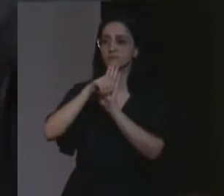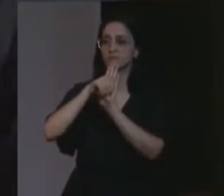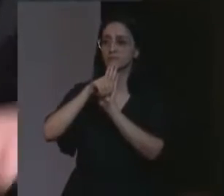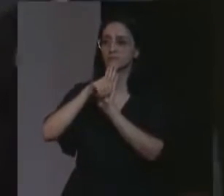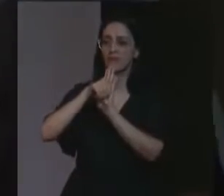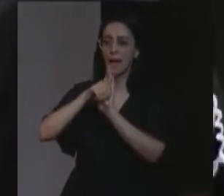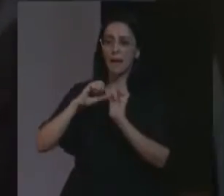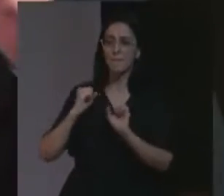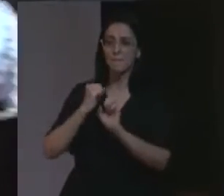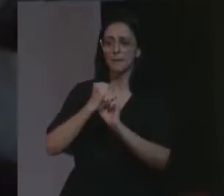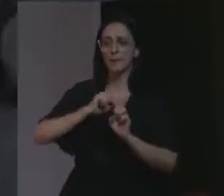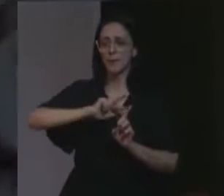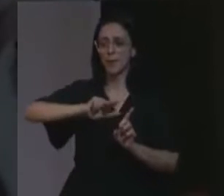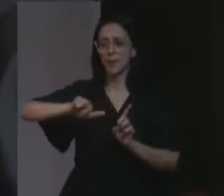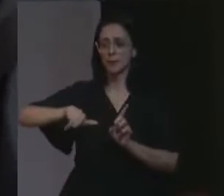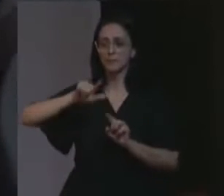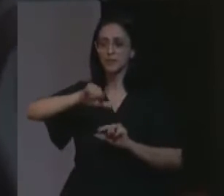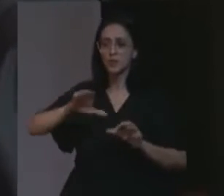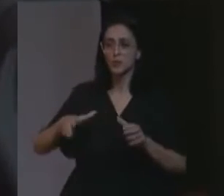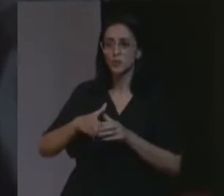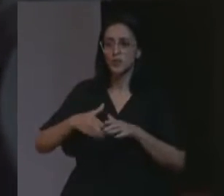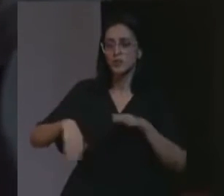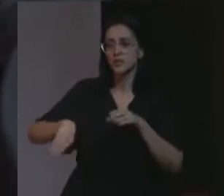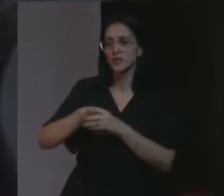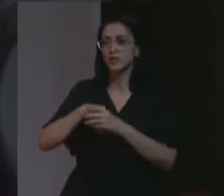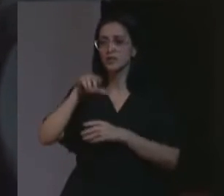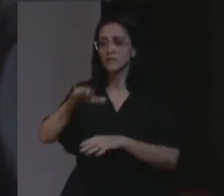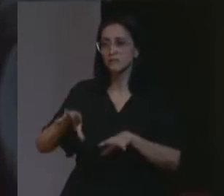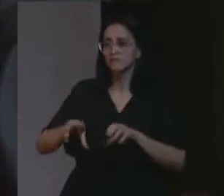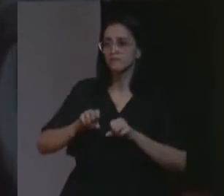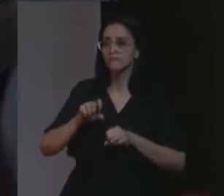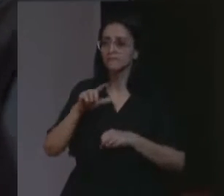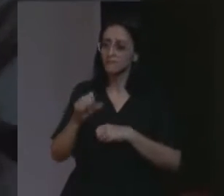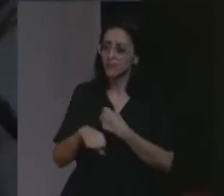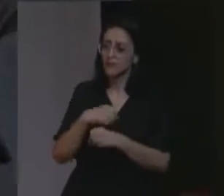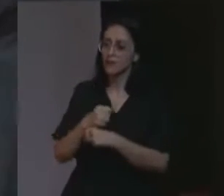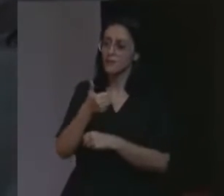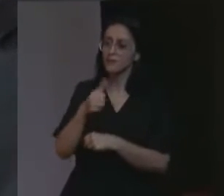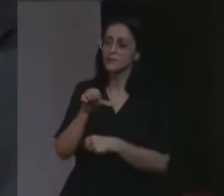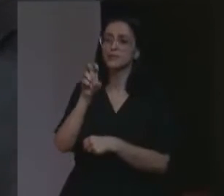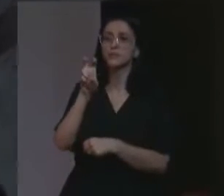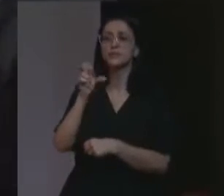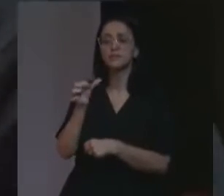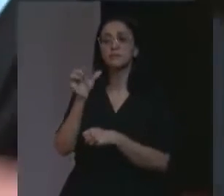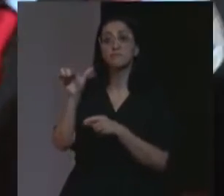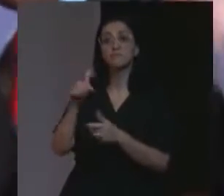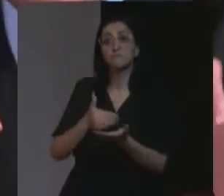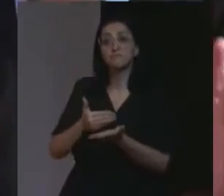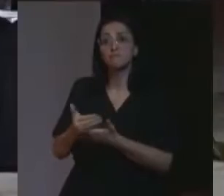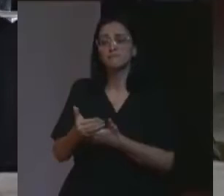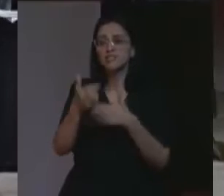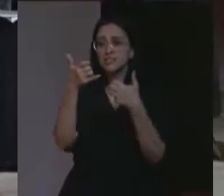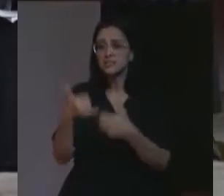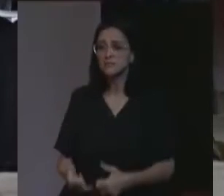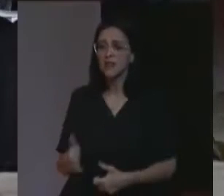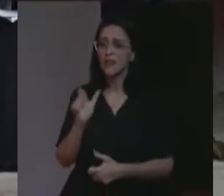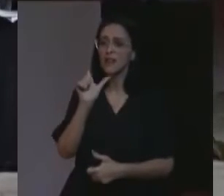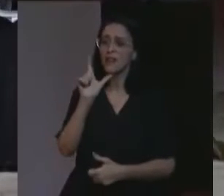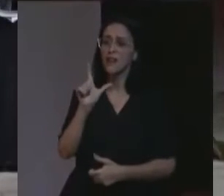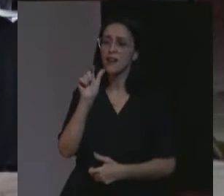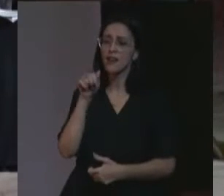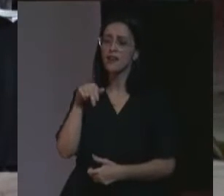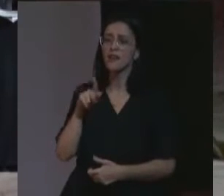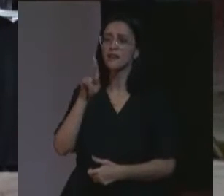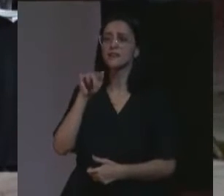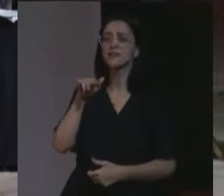Duprá, o crime é incorporado na legislação brasileira em 1956. E o curioso é que o seguinte, a definição de Lemkin, a definição da